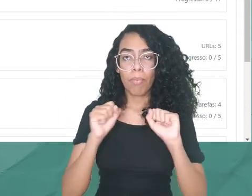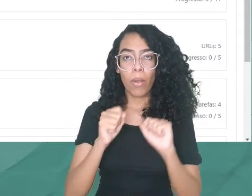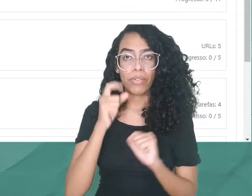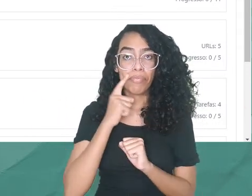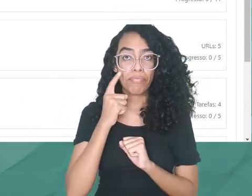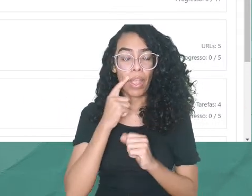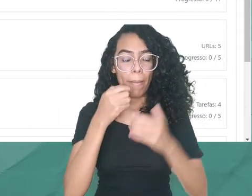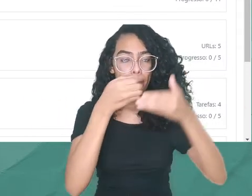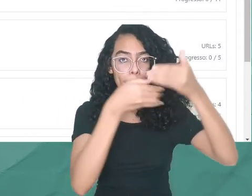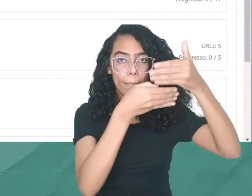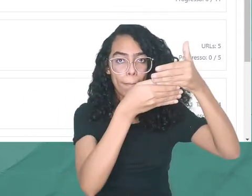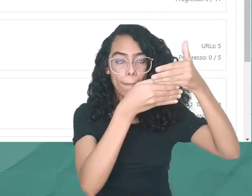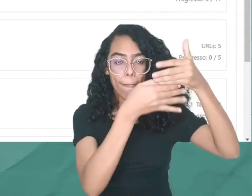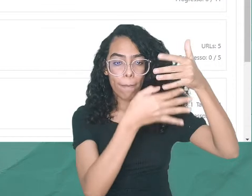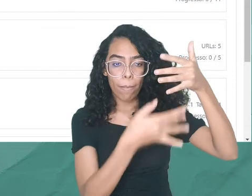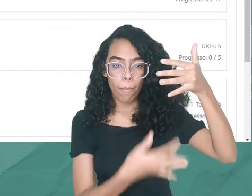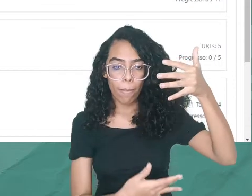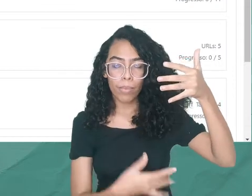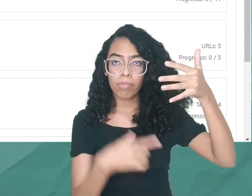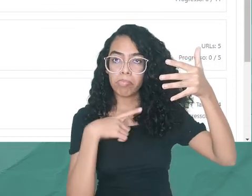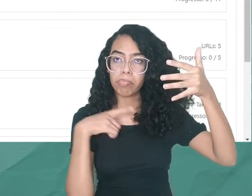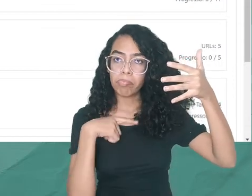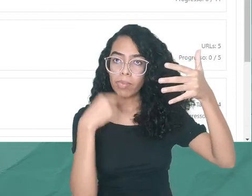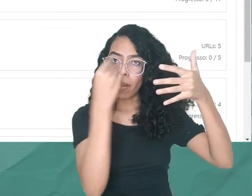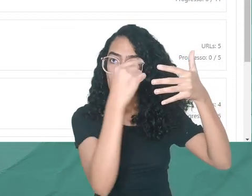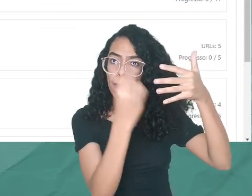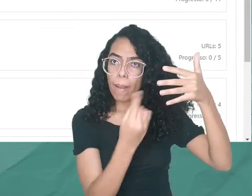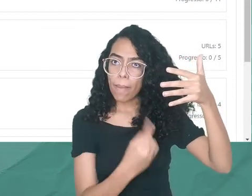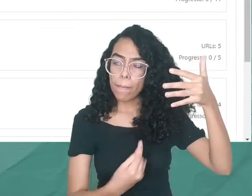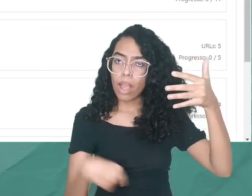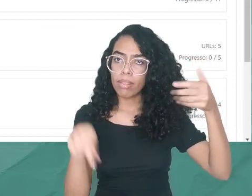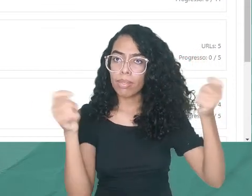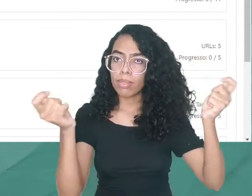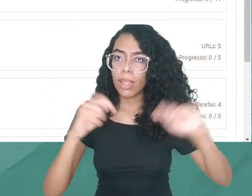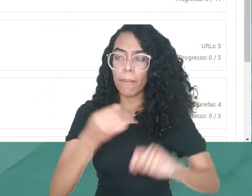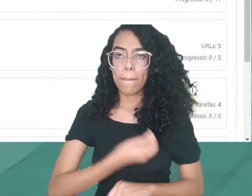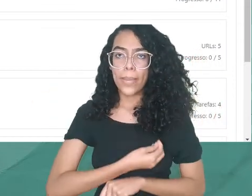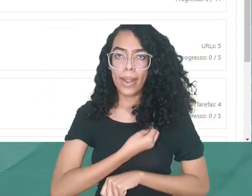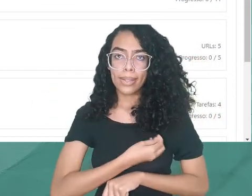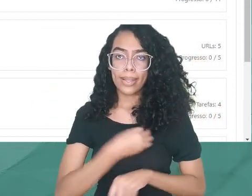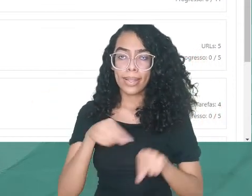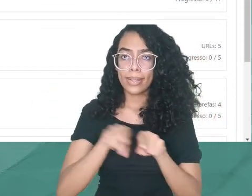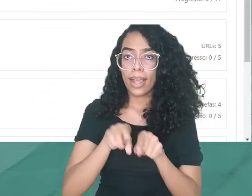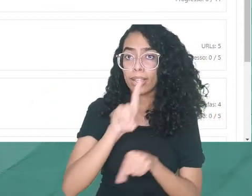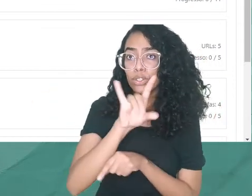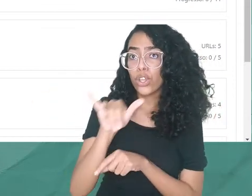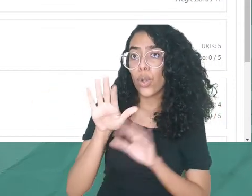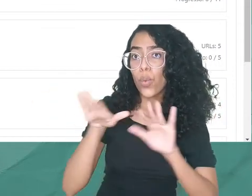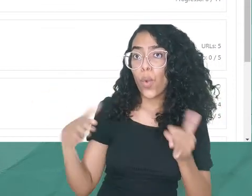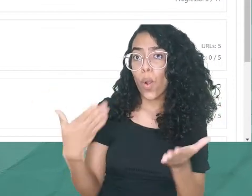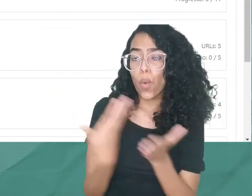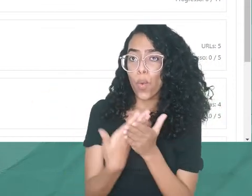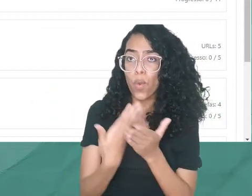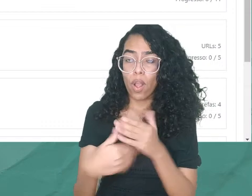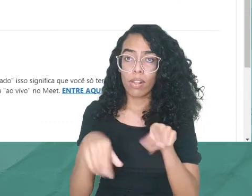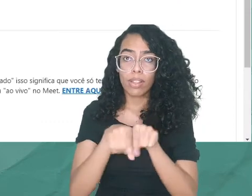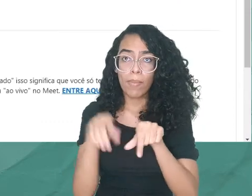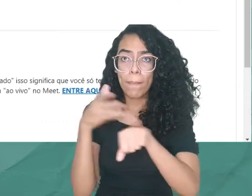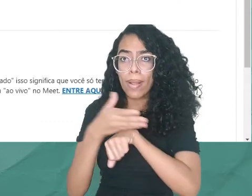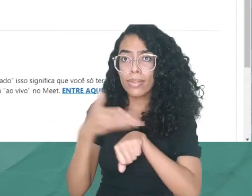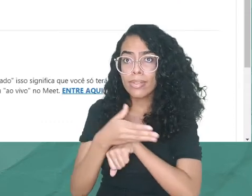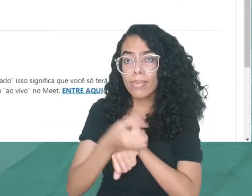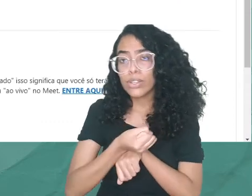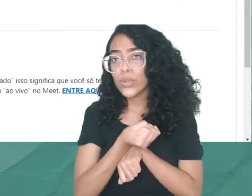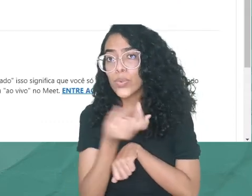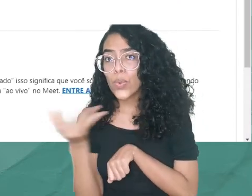pelos tópicos, onde ficam os conteúdos do curso. Pode conferir suas presenças e dias de aula, ver todos os participantes do curso, incluindo